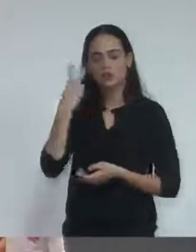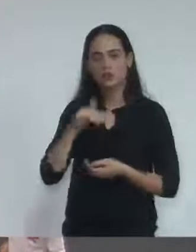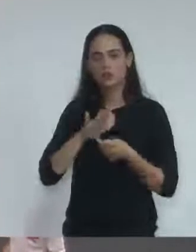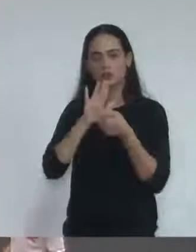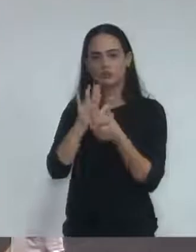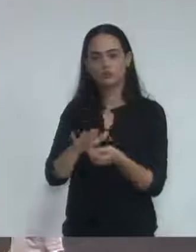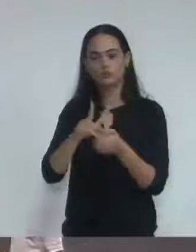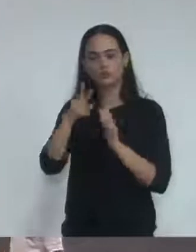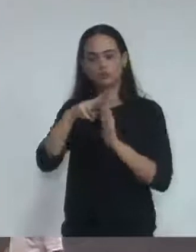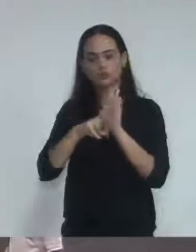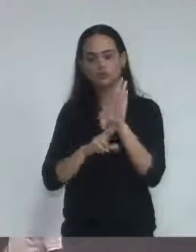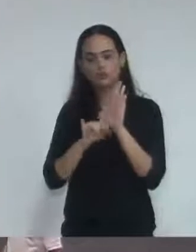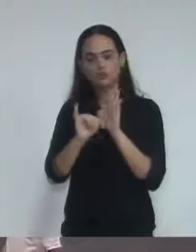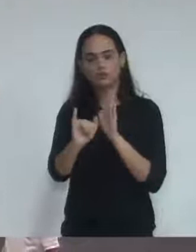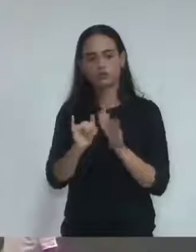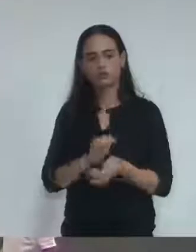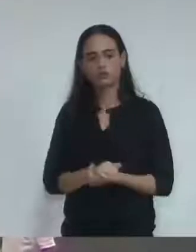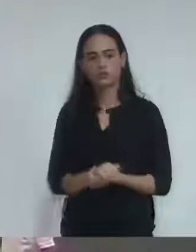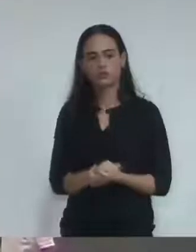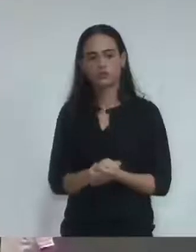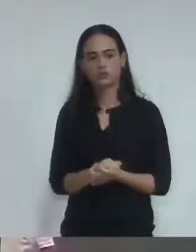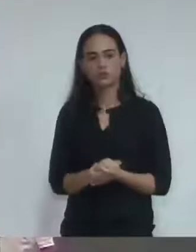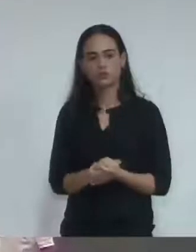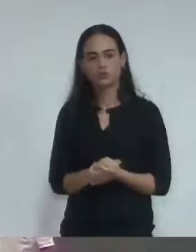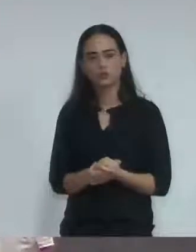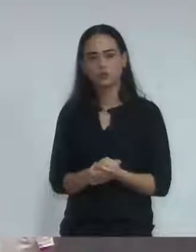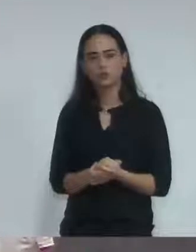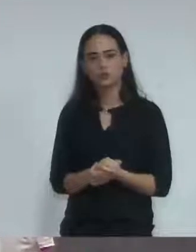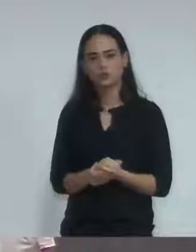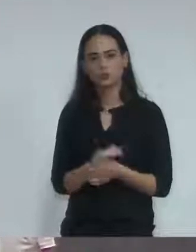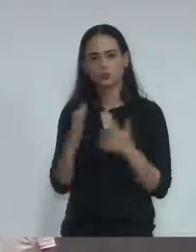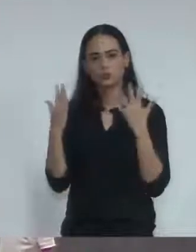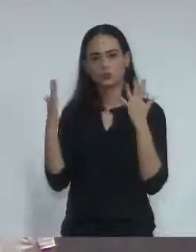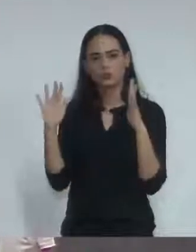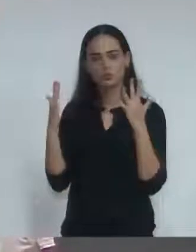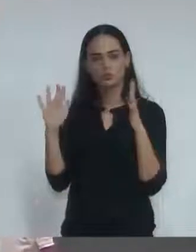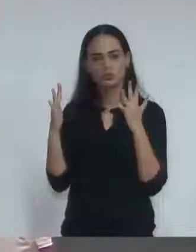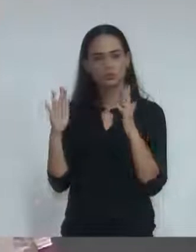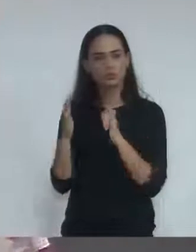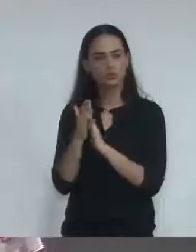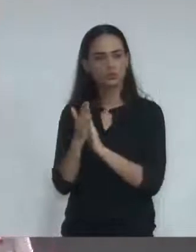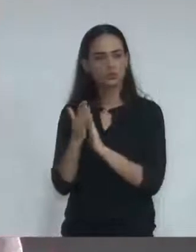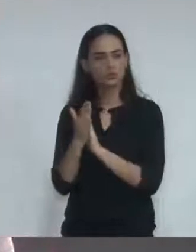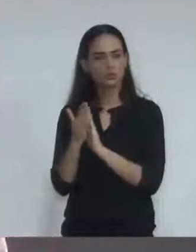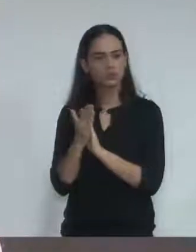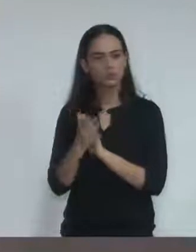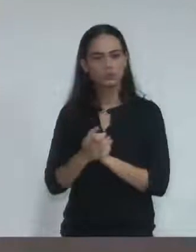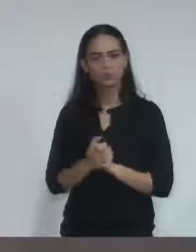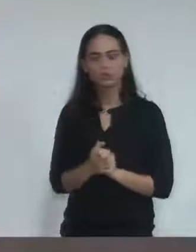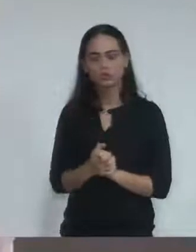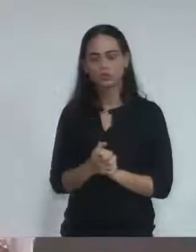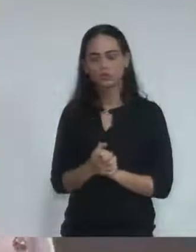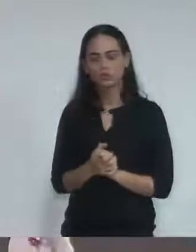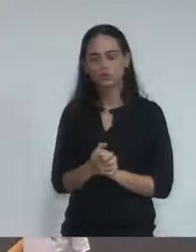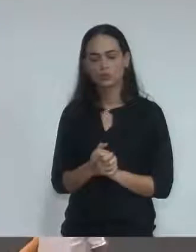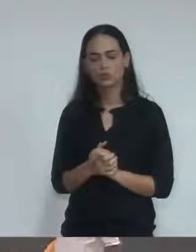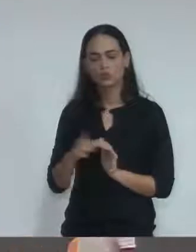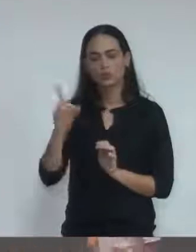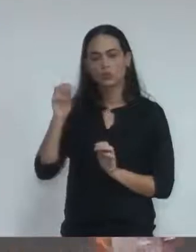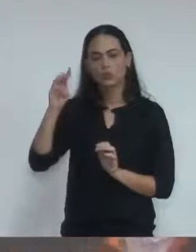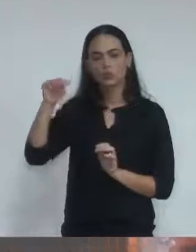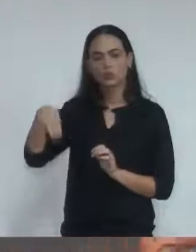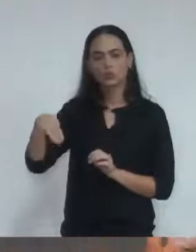regimentais, a moção de aplausos à vossa ciência, reverendíssima, reverendíssimo Dom Ayrton José dos Santos,